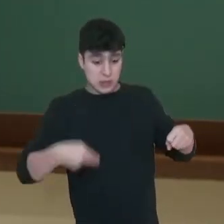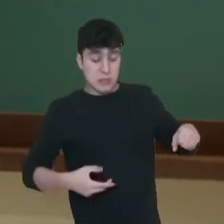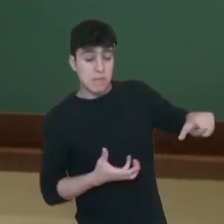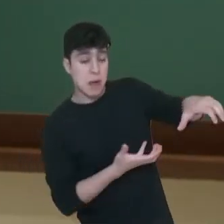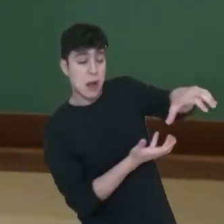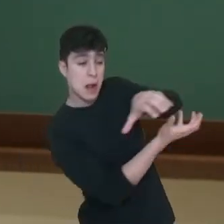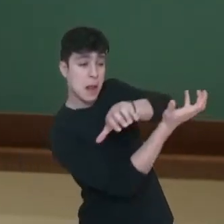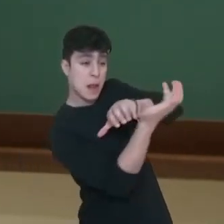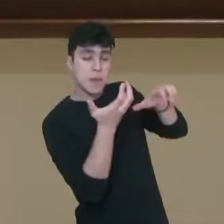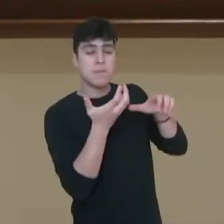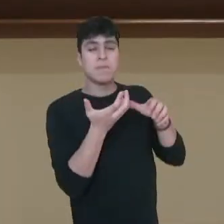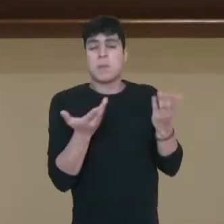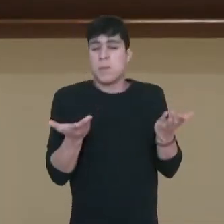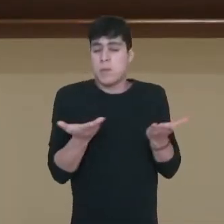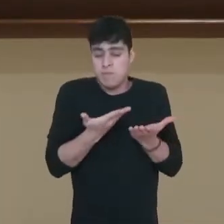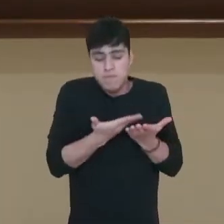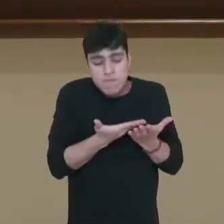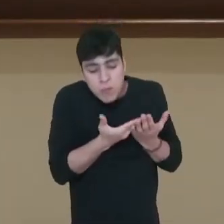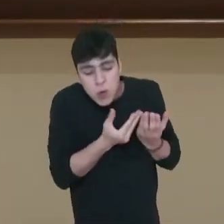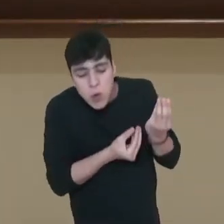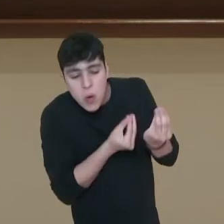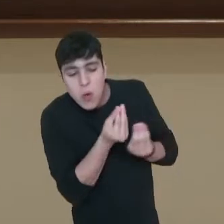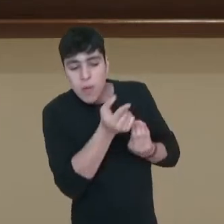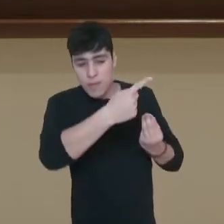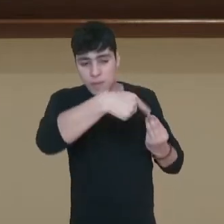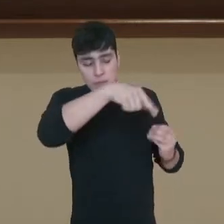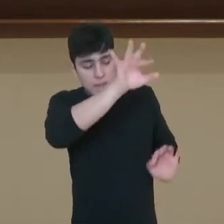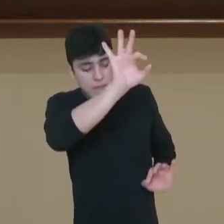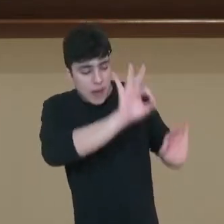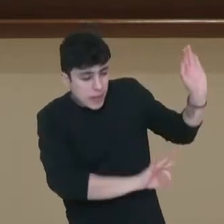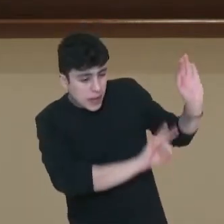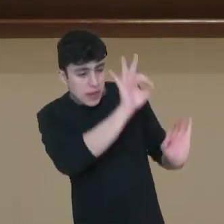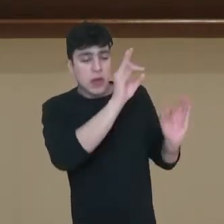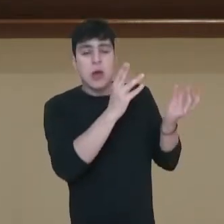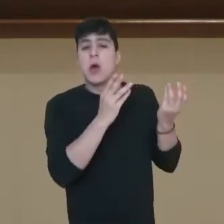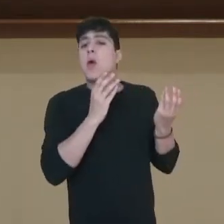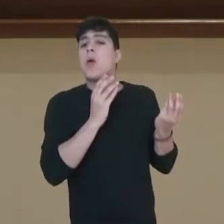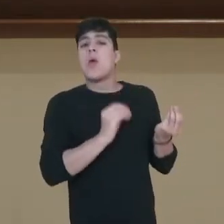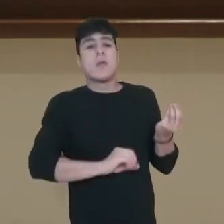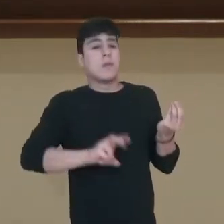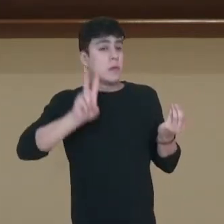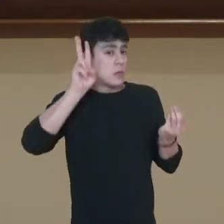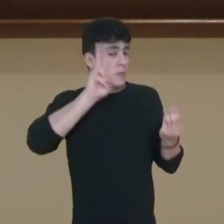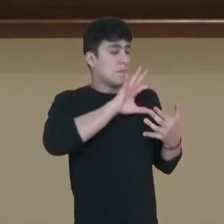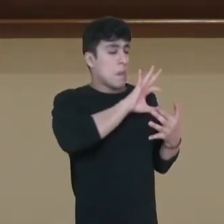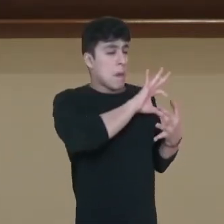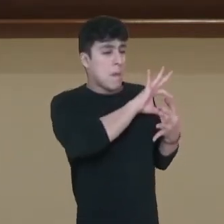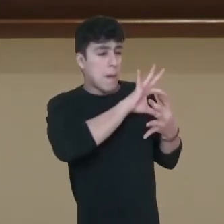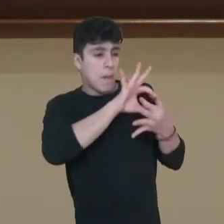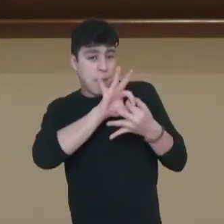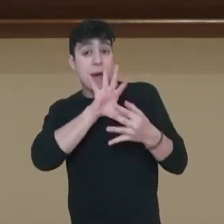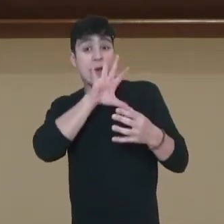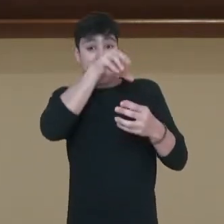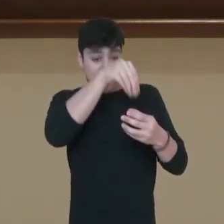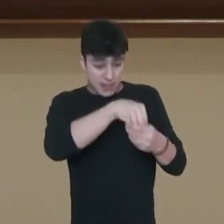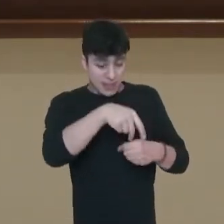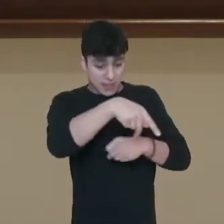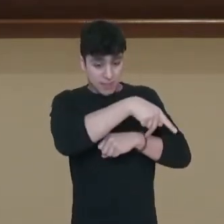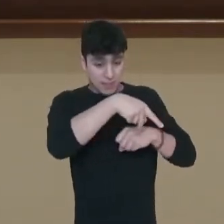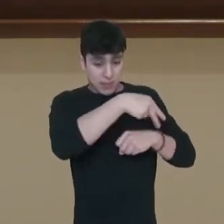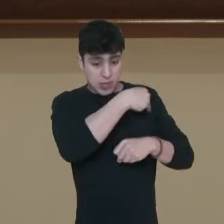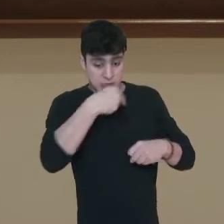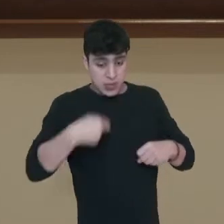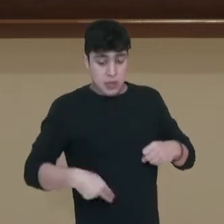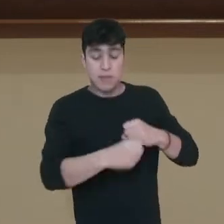Revolução Chinesa, a gente vai ver qual era o contexto histórico do que estava acontecendo dentro da China para acontecer essa